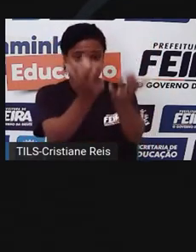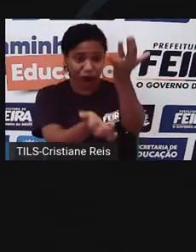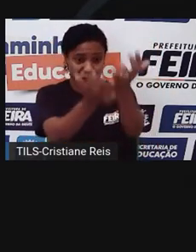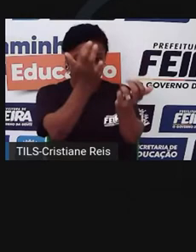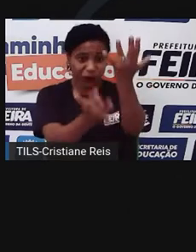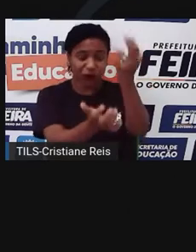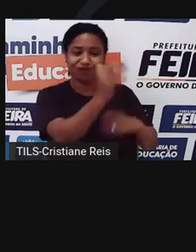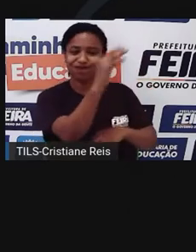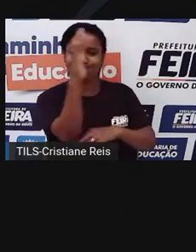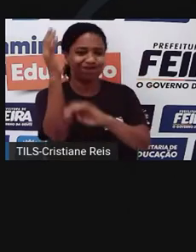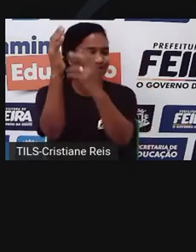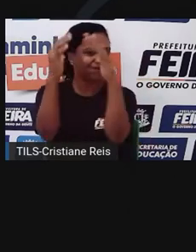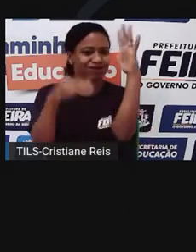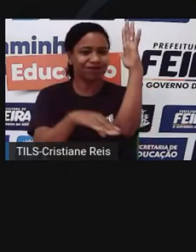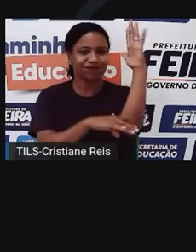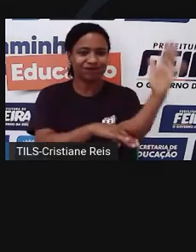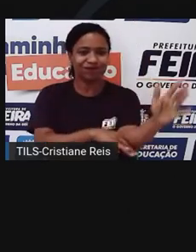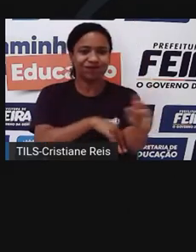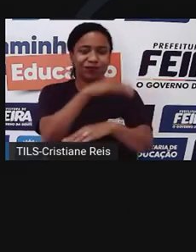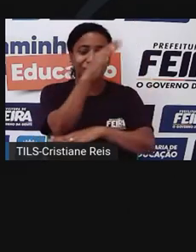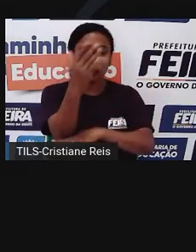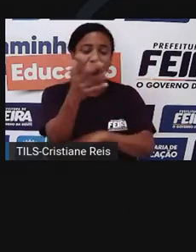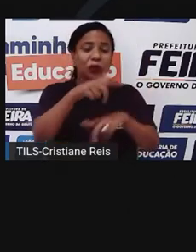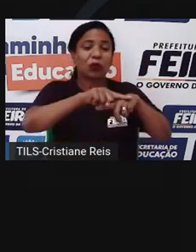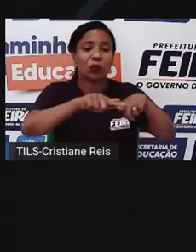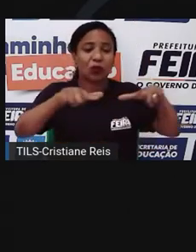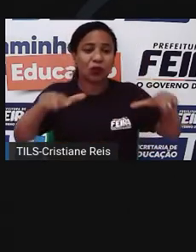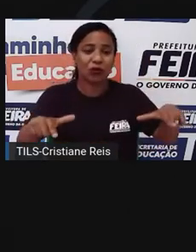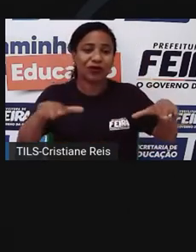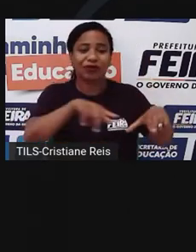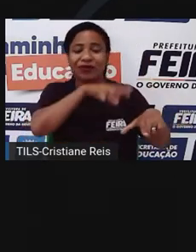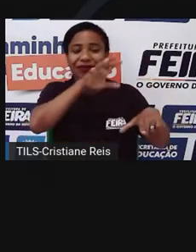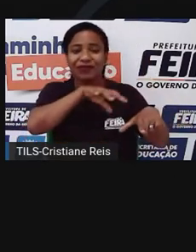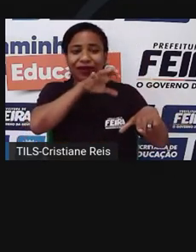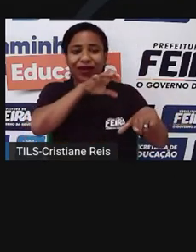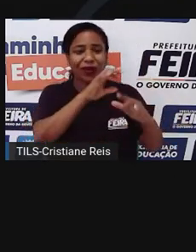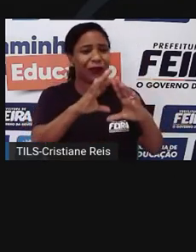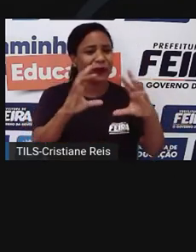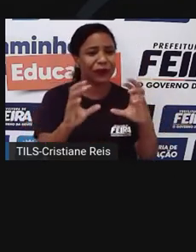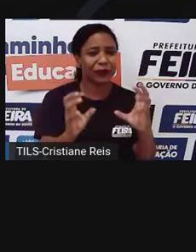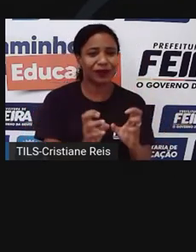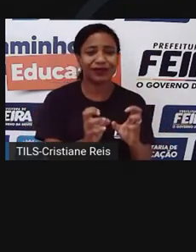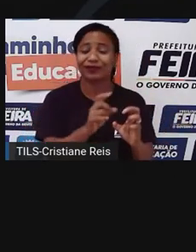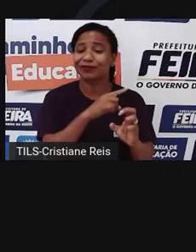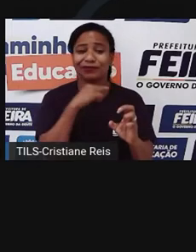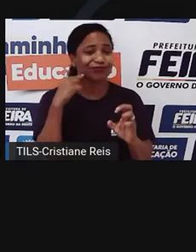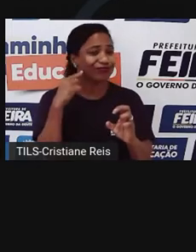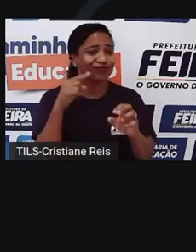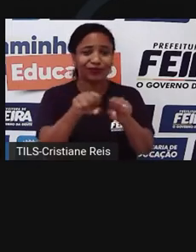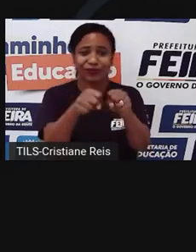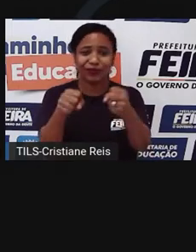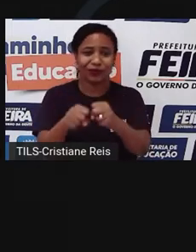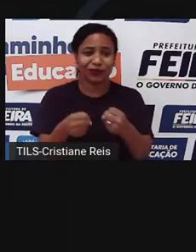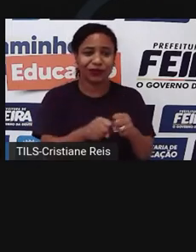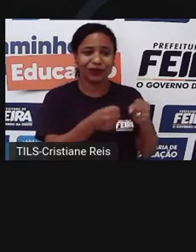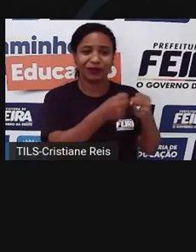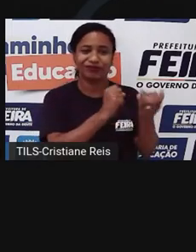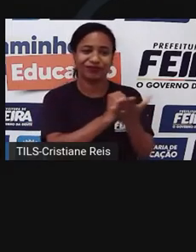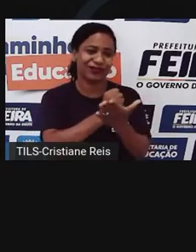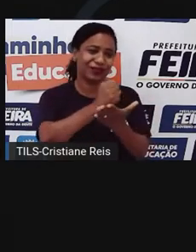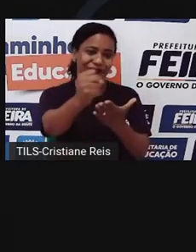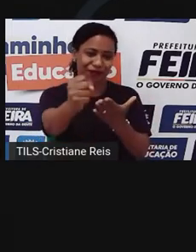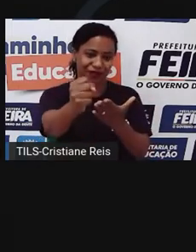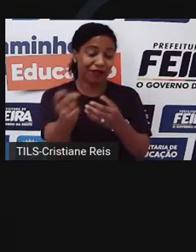dificilmente consegue recuperar a biodiversidade e os serviços ecossistêmicos que ela tinha antes de